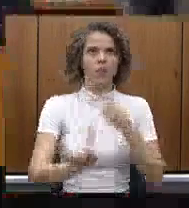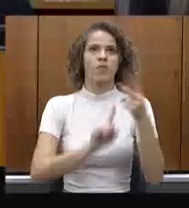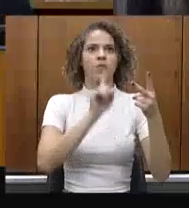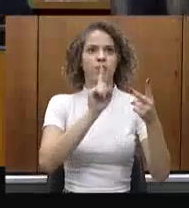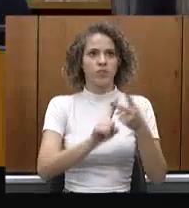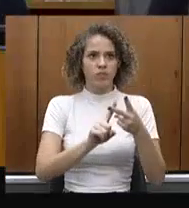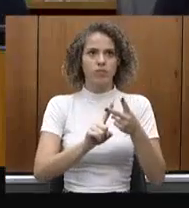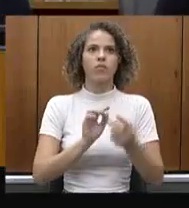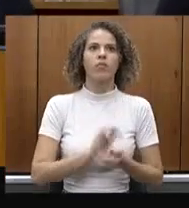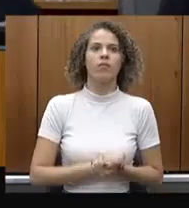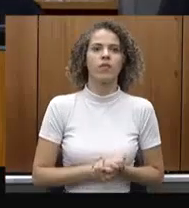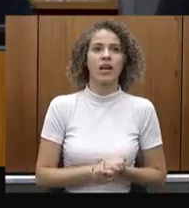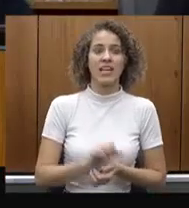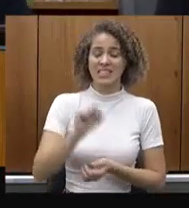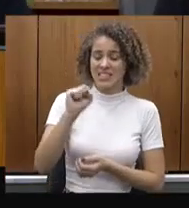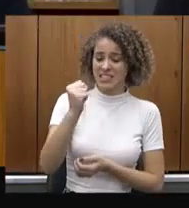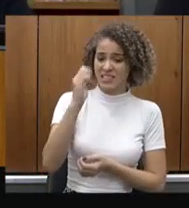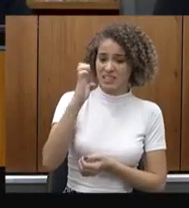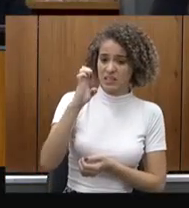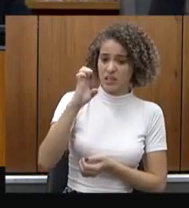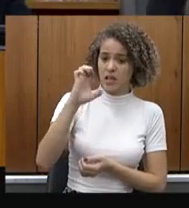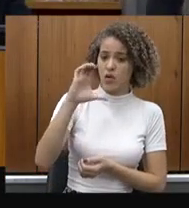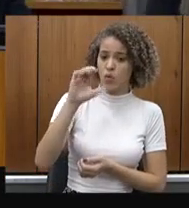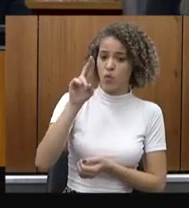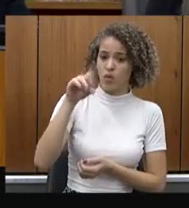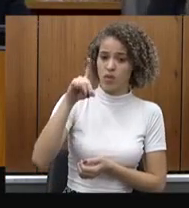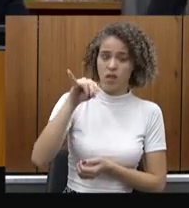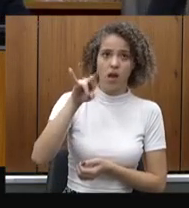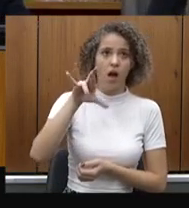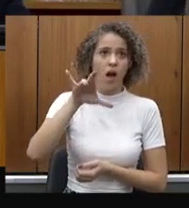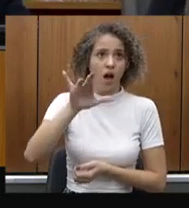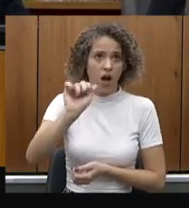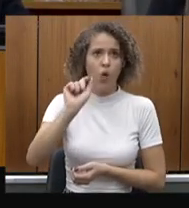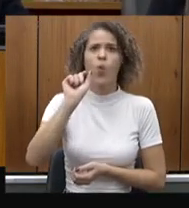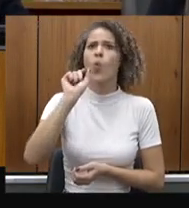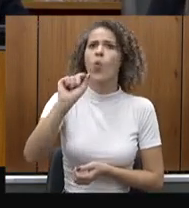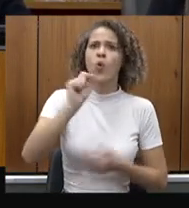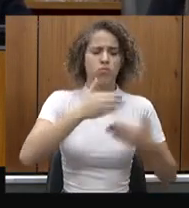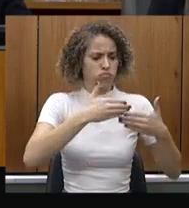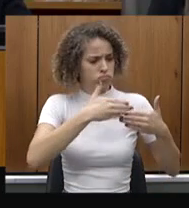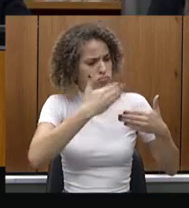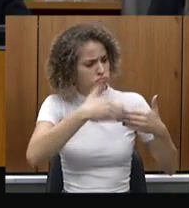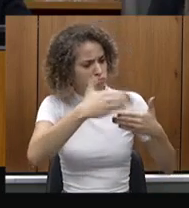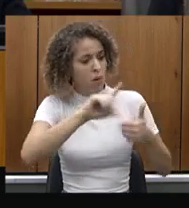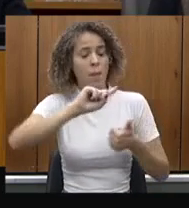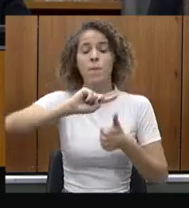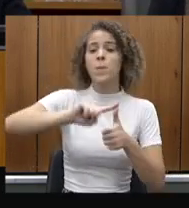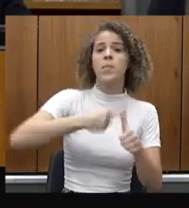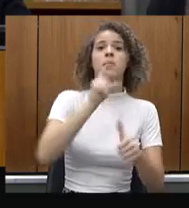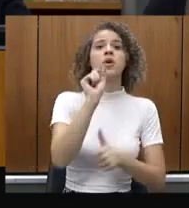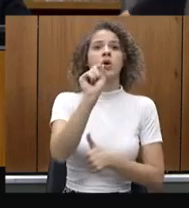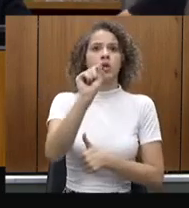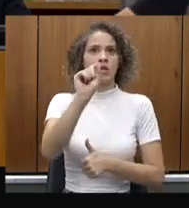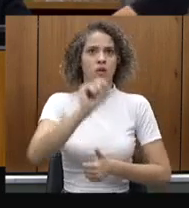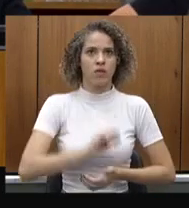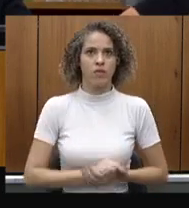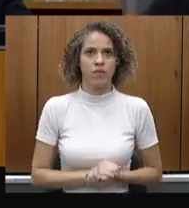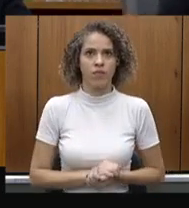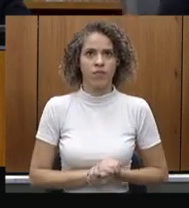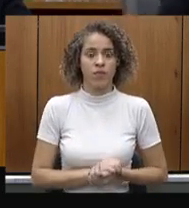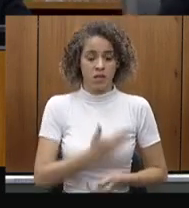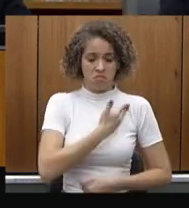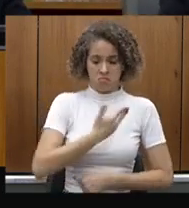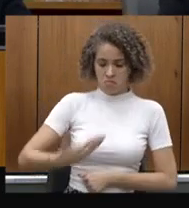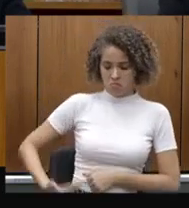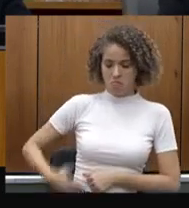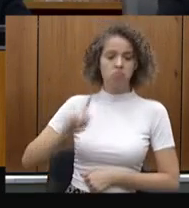Transporta SUS, aí está fresquinho, o Transporta SUS é recente. Pela primeira vez, o Estado de